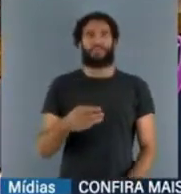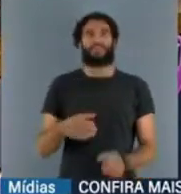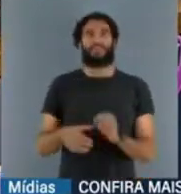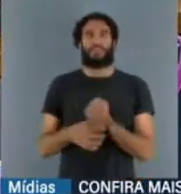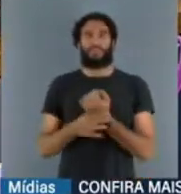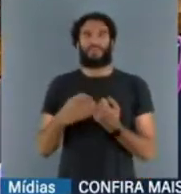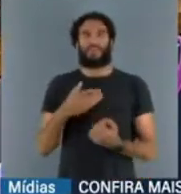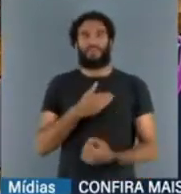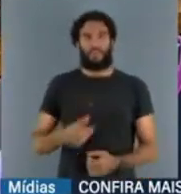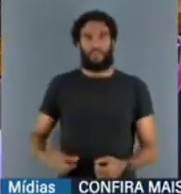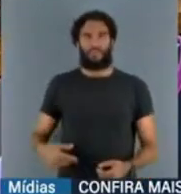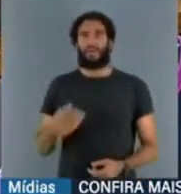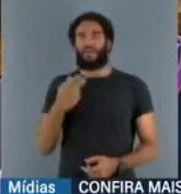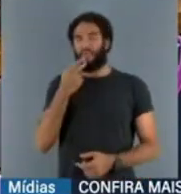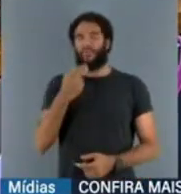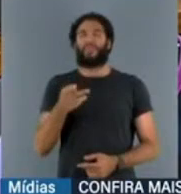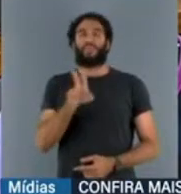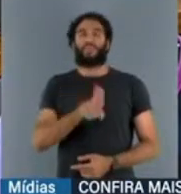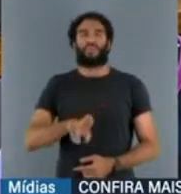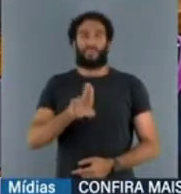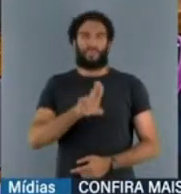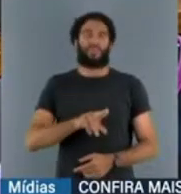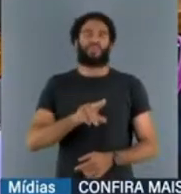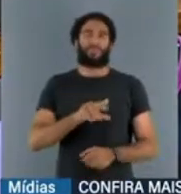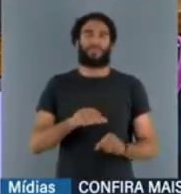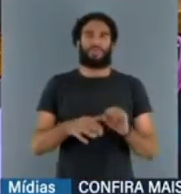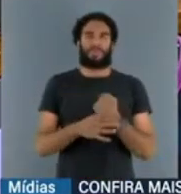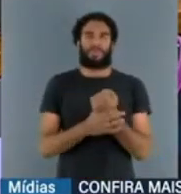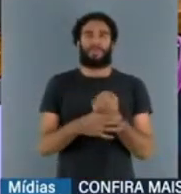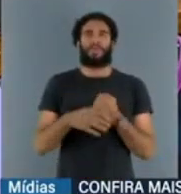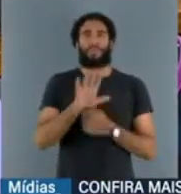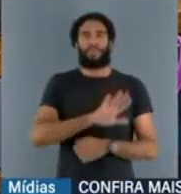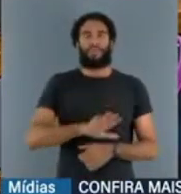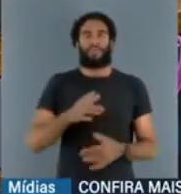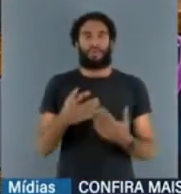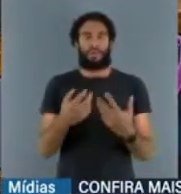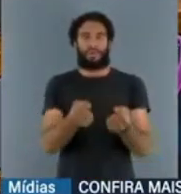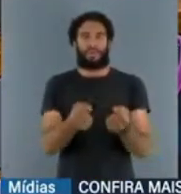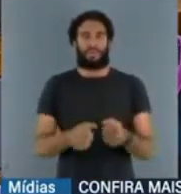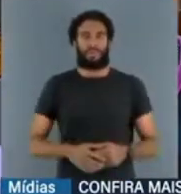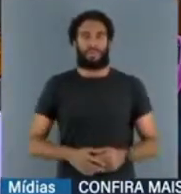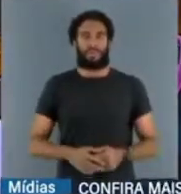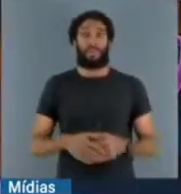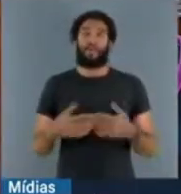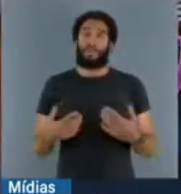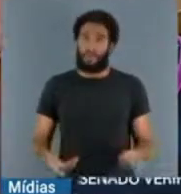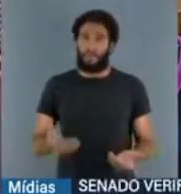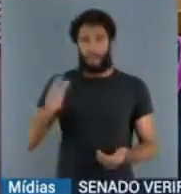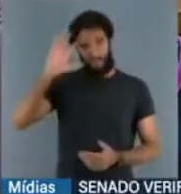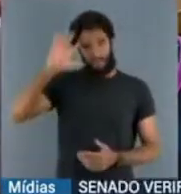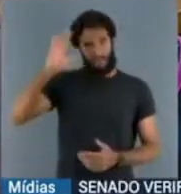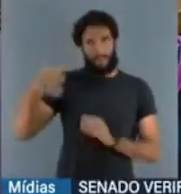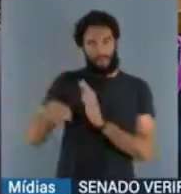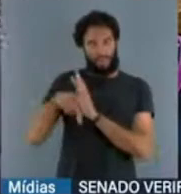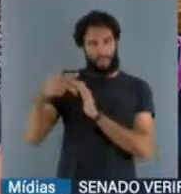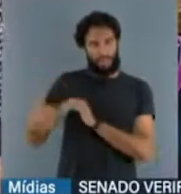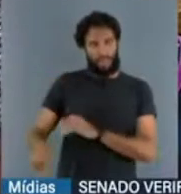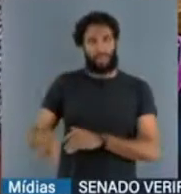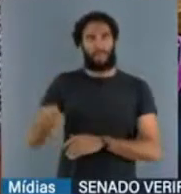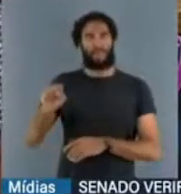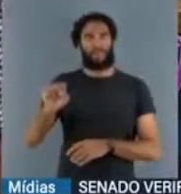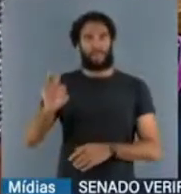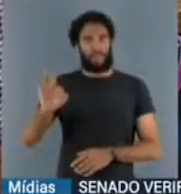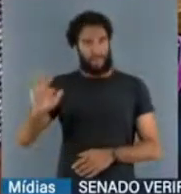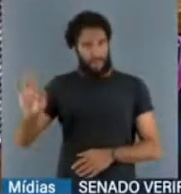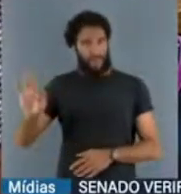autorizou o emprego da Força Nacional de Segurança Pública. Portanto, há uma decisão da Suprema Corte, porque a Força Nacional